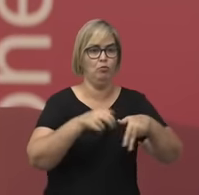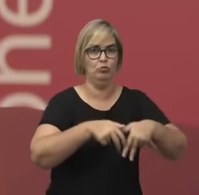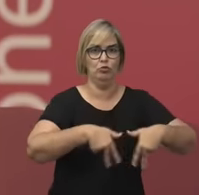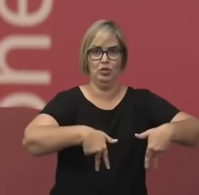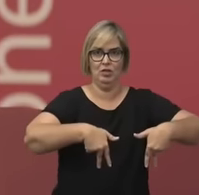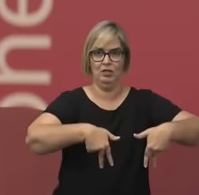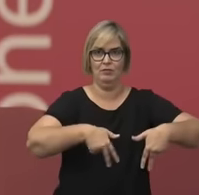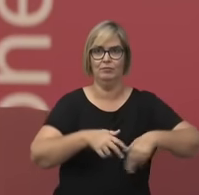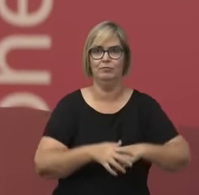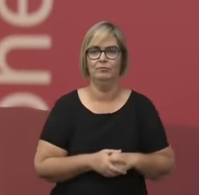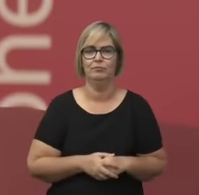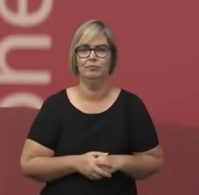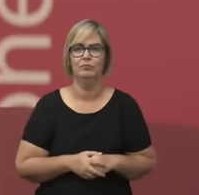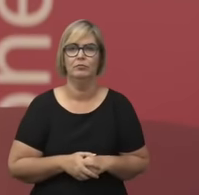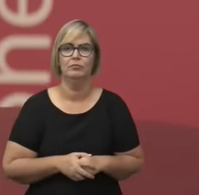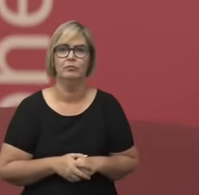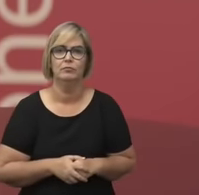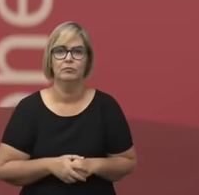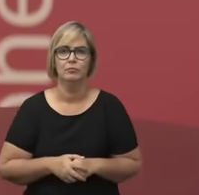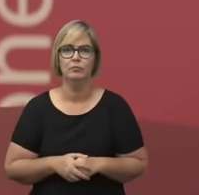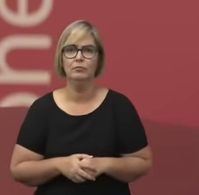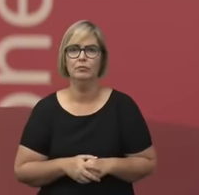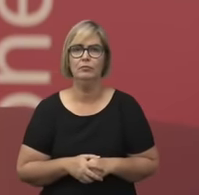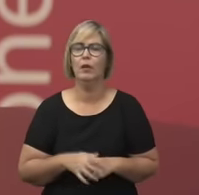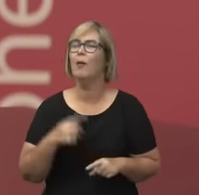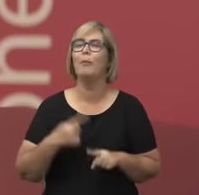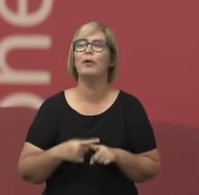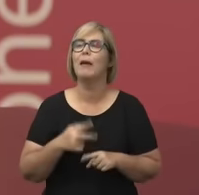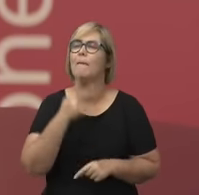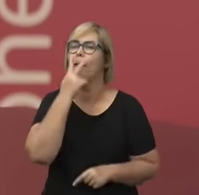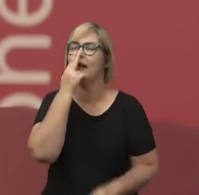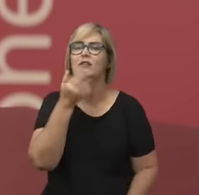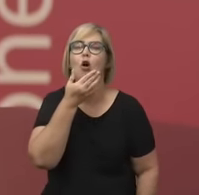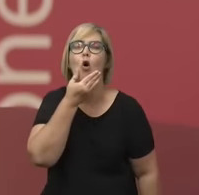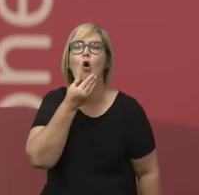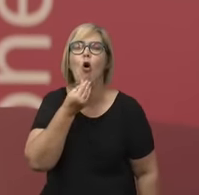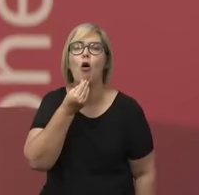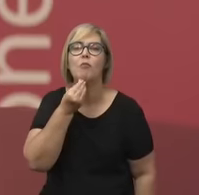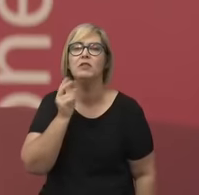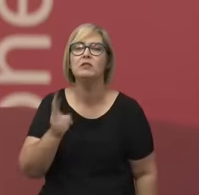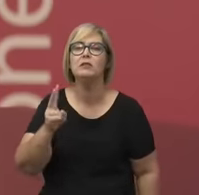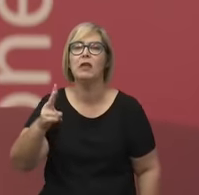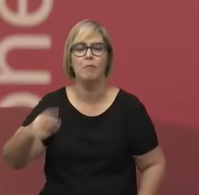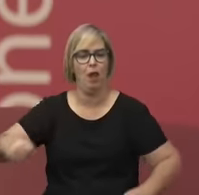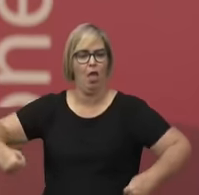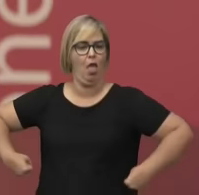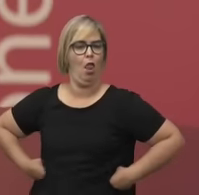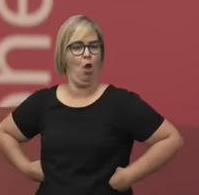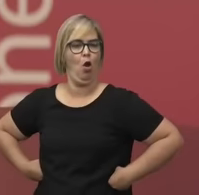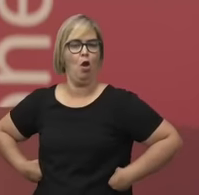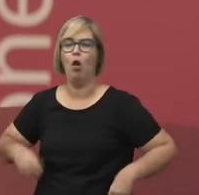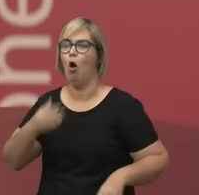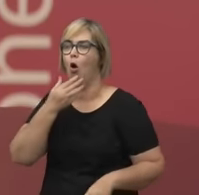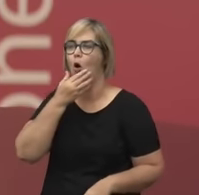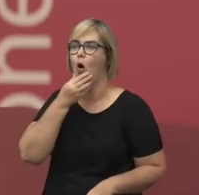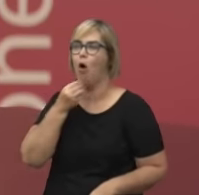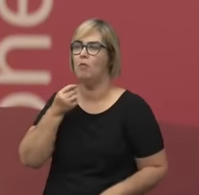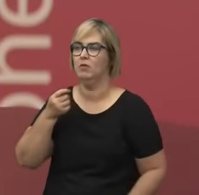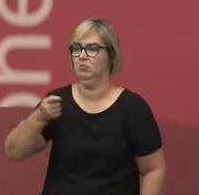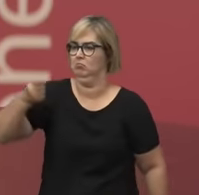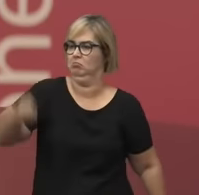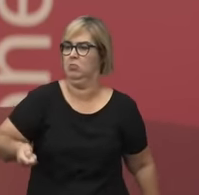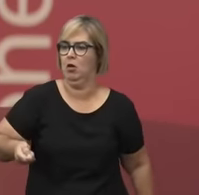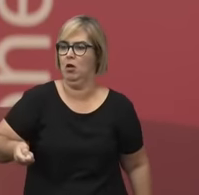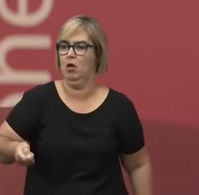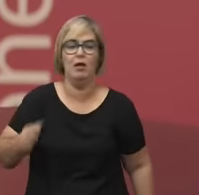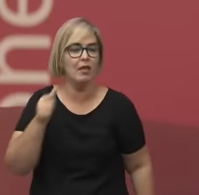por que as narrativas heróicas são narrativas masculinas e as narrativas de processo são narrativas femininas? Eu me pergunto